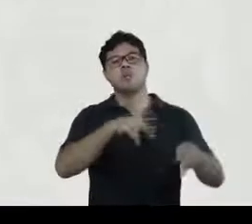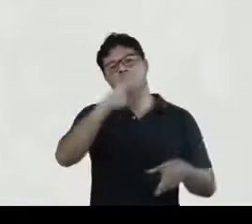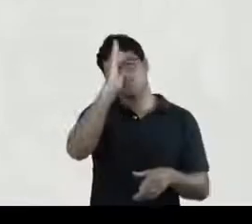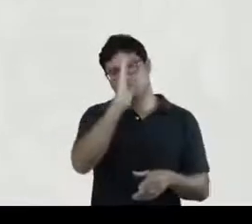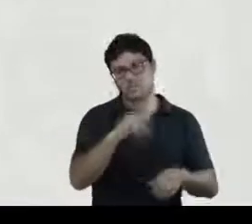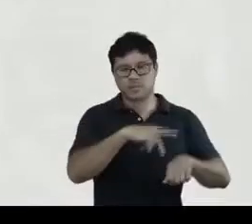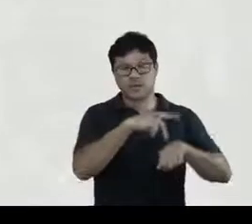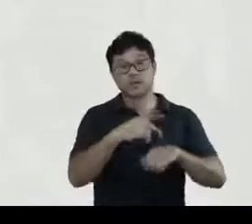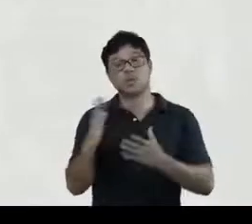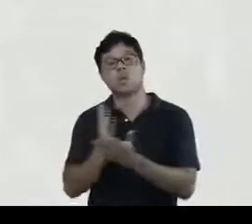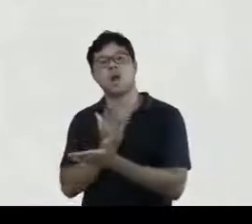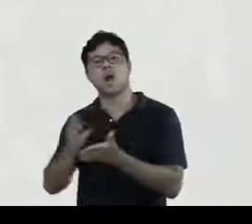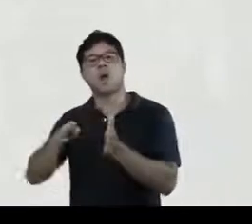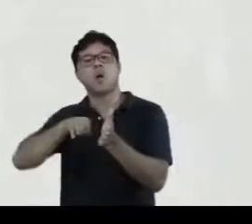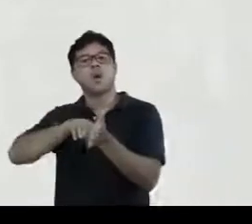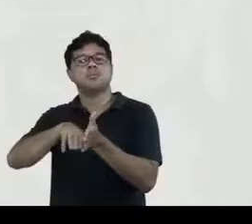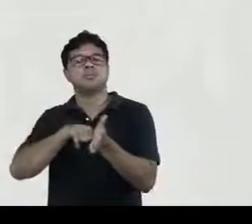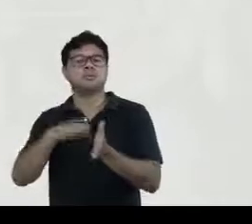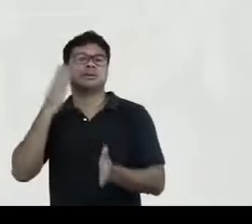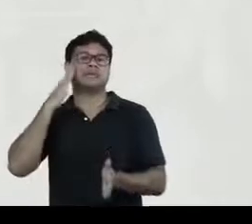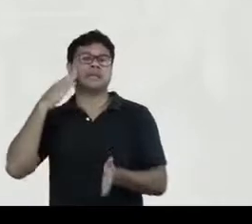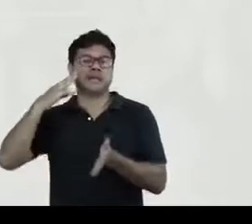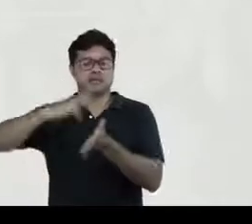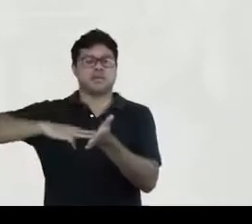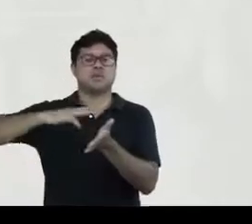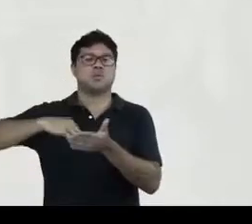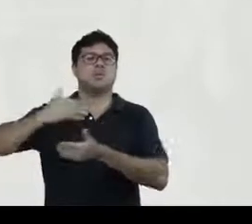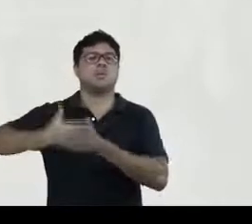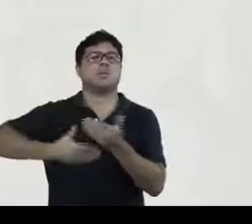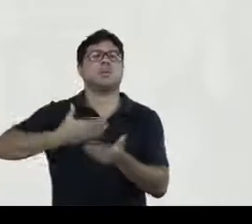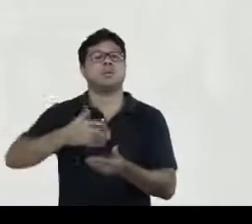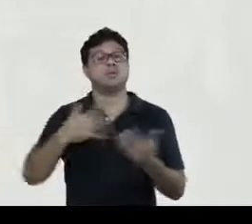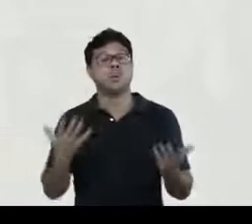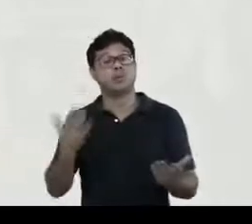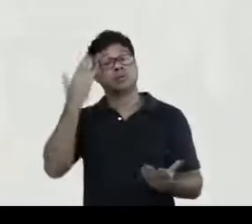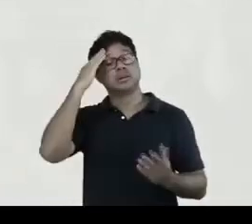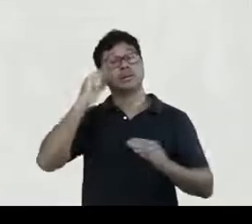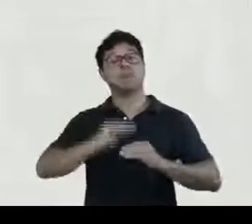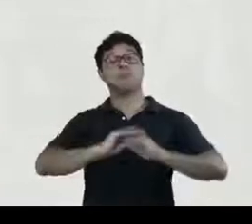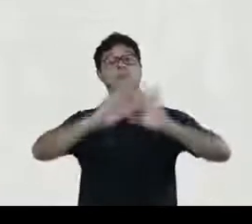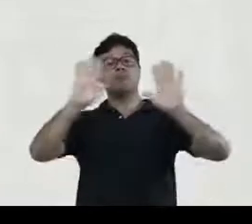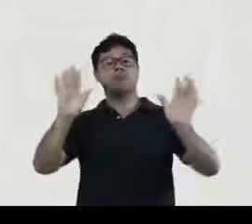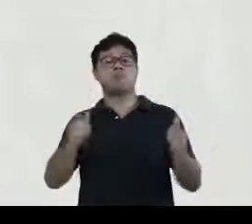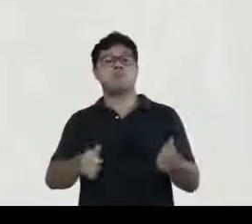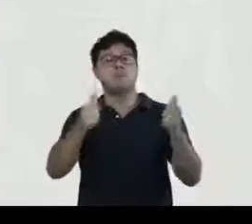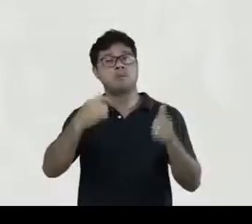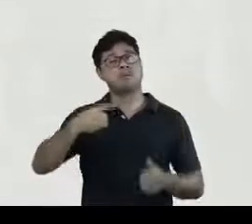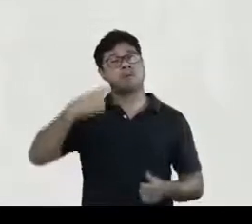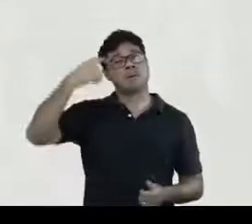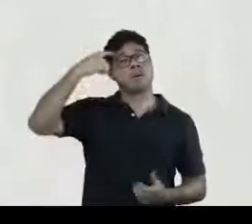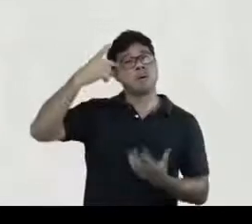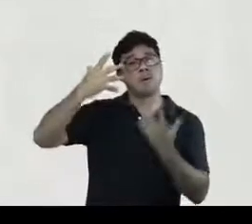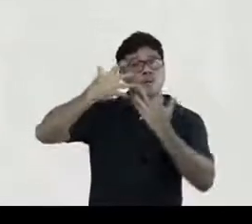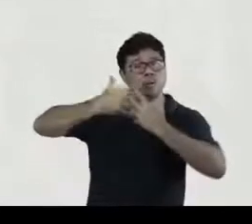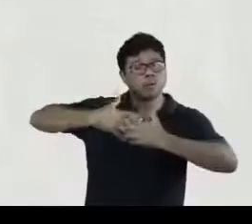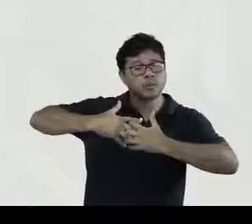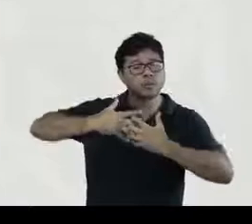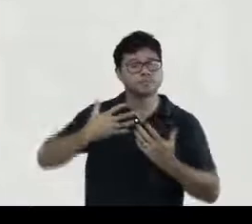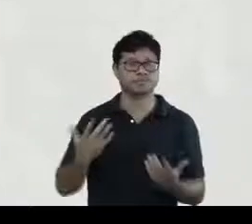ajudar a entender melhor esse repertório então eu tendo a pensar o seguinte